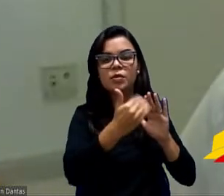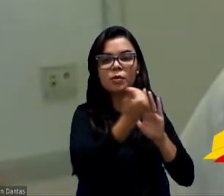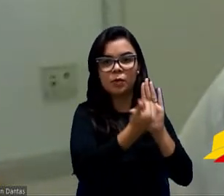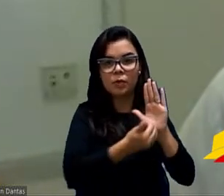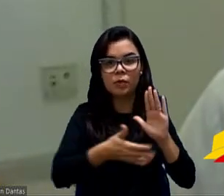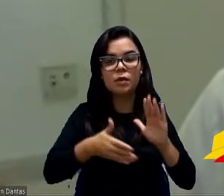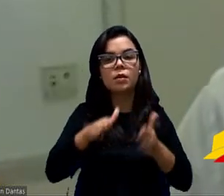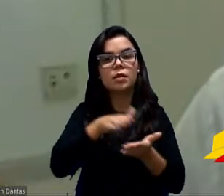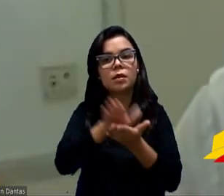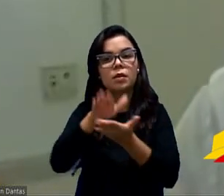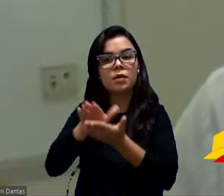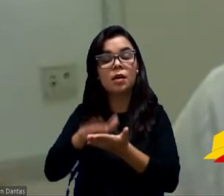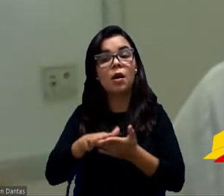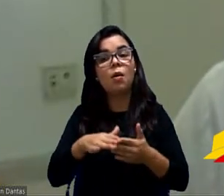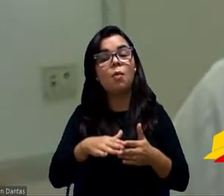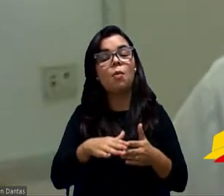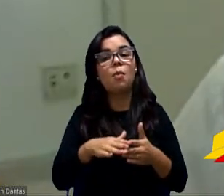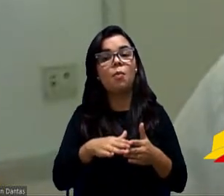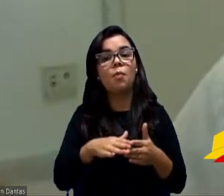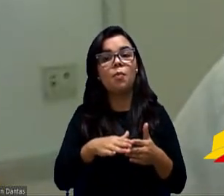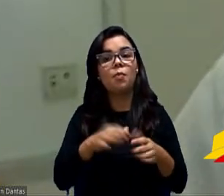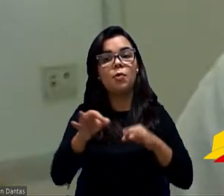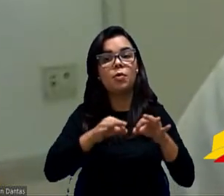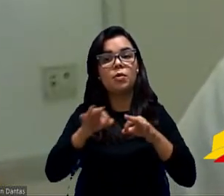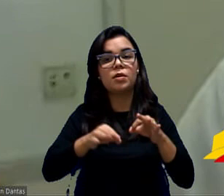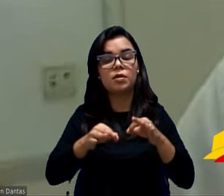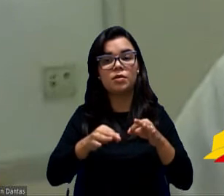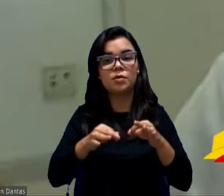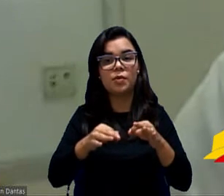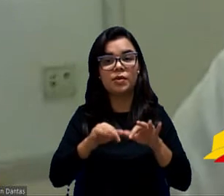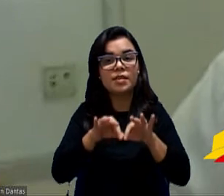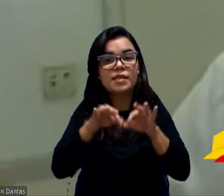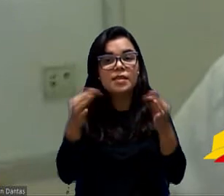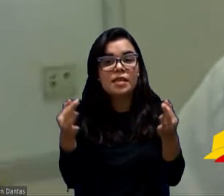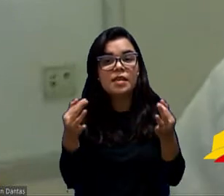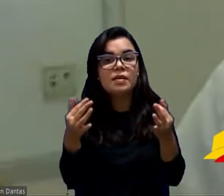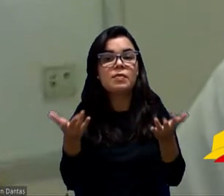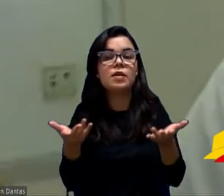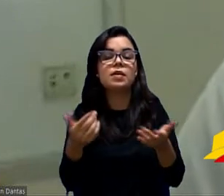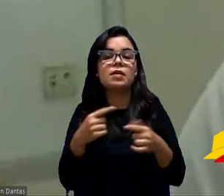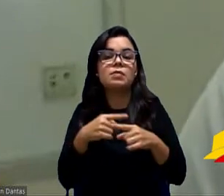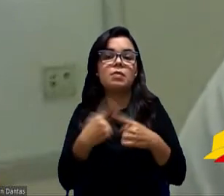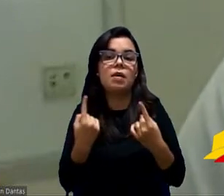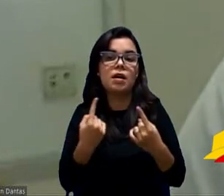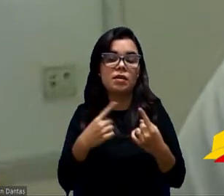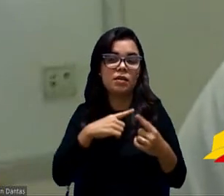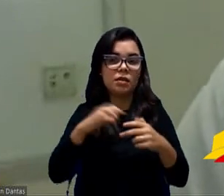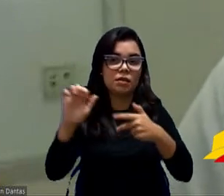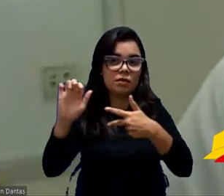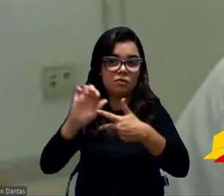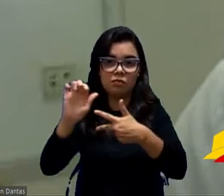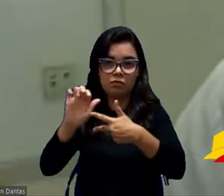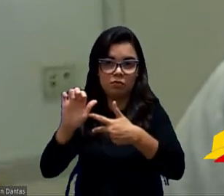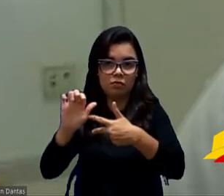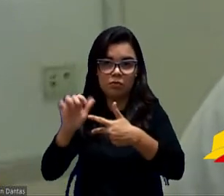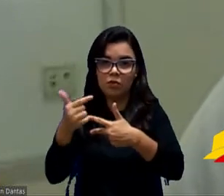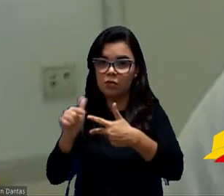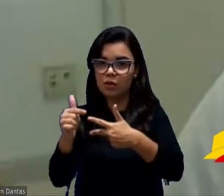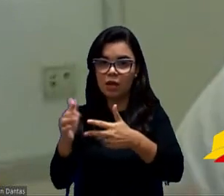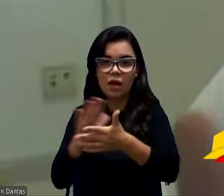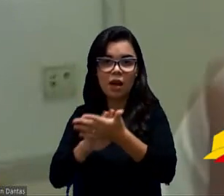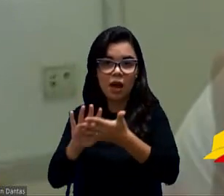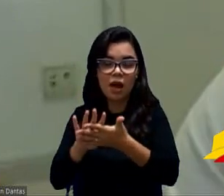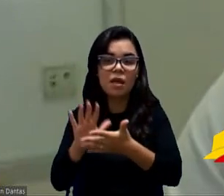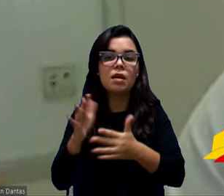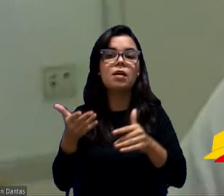ele, tá bom? É um projeto simples que visa garantir a autorização sem se intrometer com o poder executivo, tá bom? Para fazer todo o trabalho.